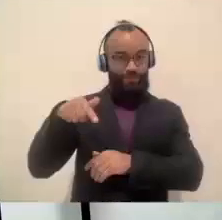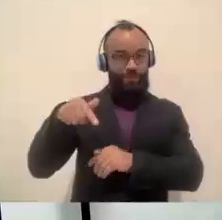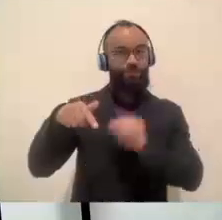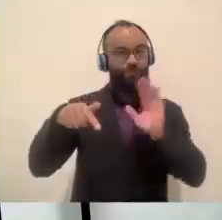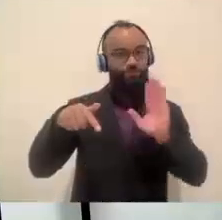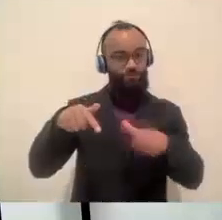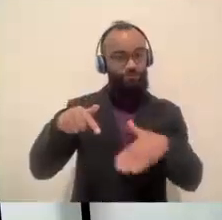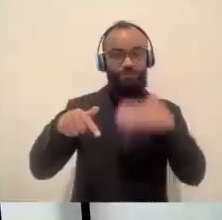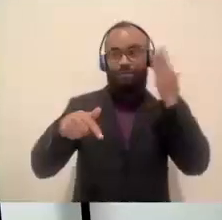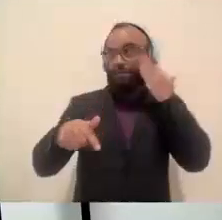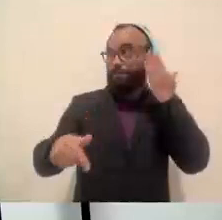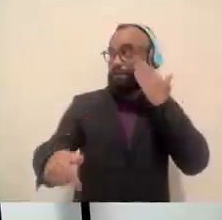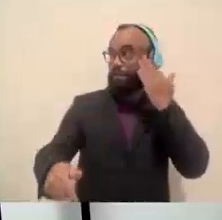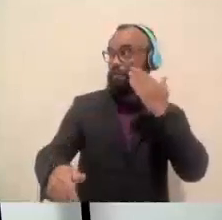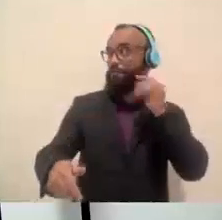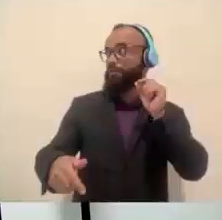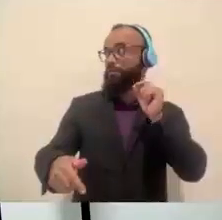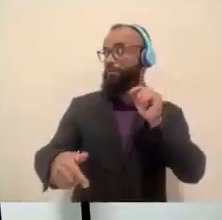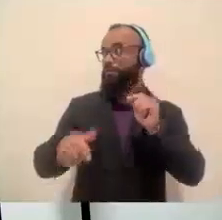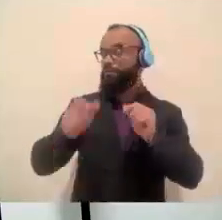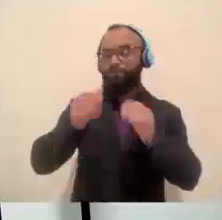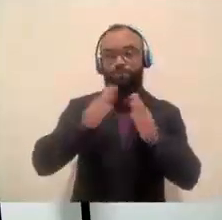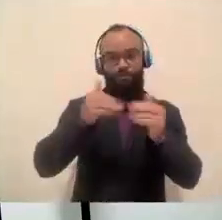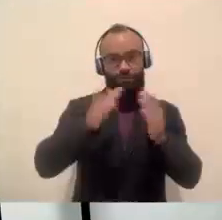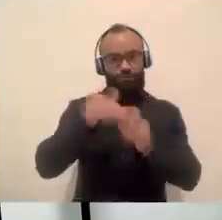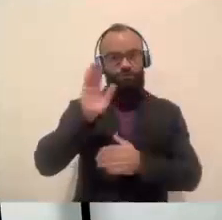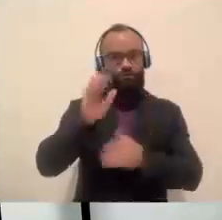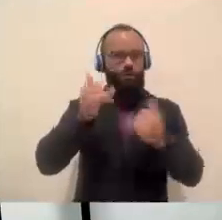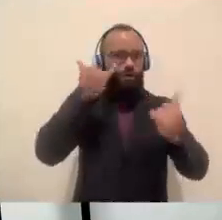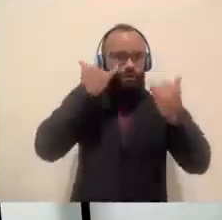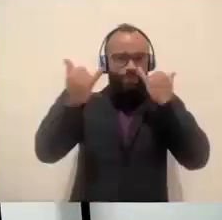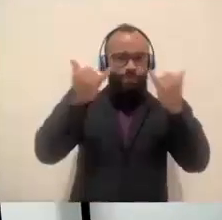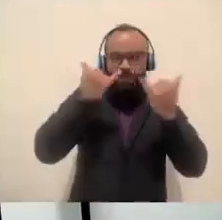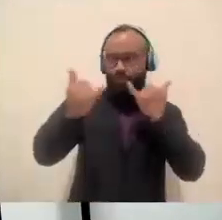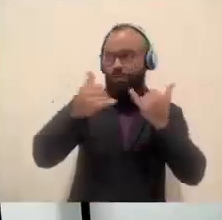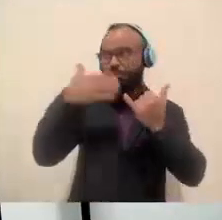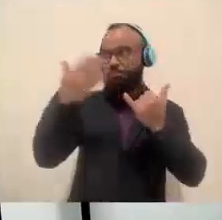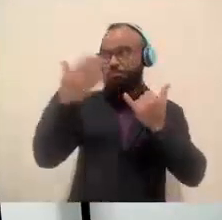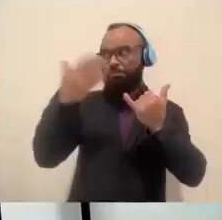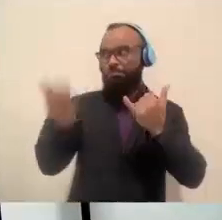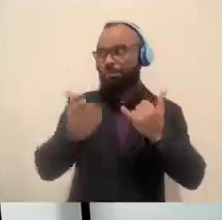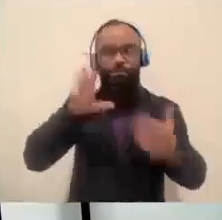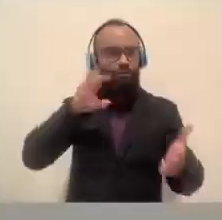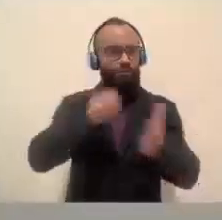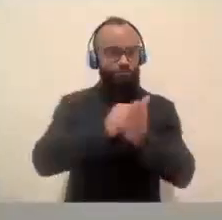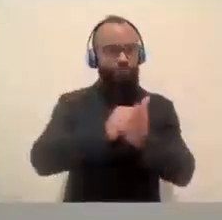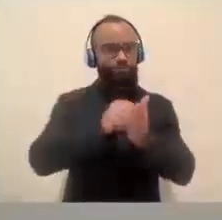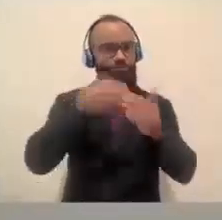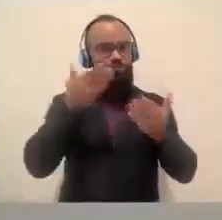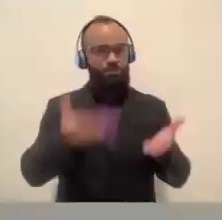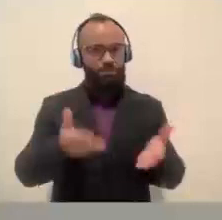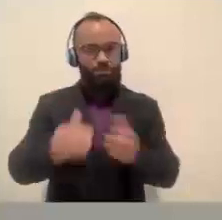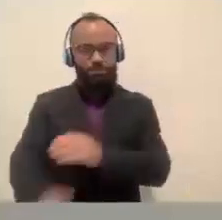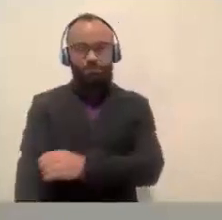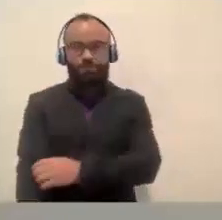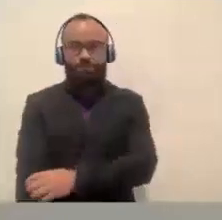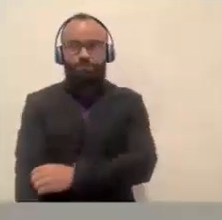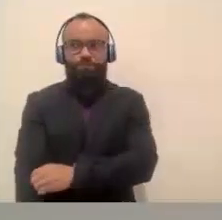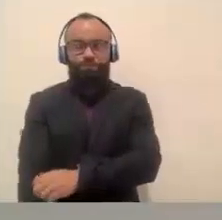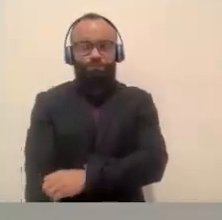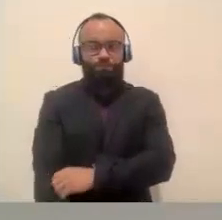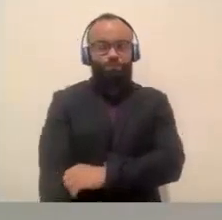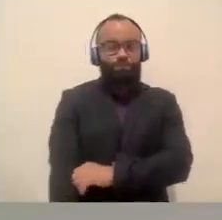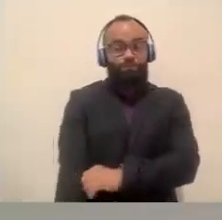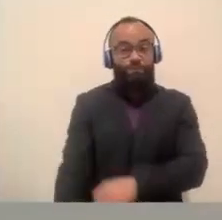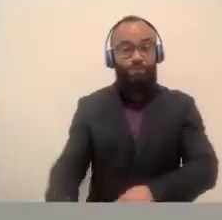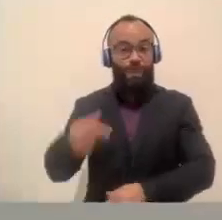fizemos o pedido de informações, então deixando isso registrado aqui também para você e